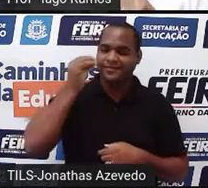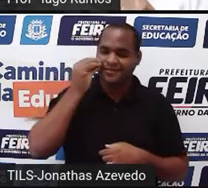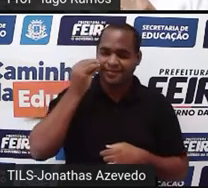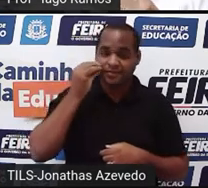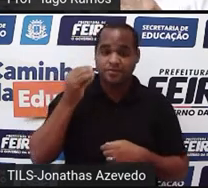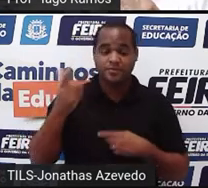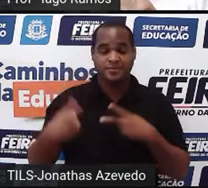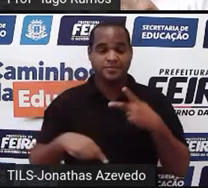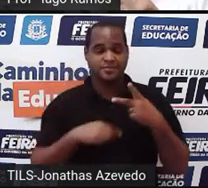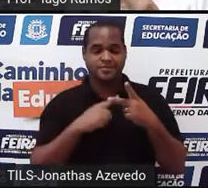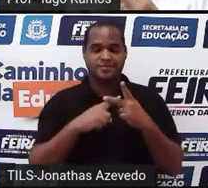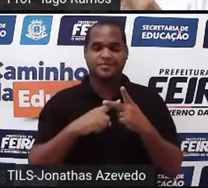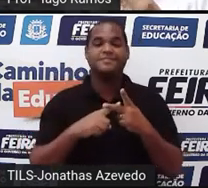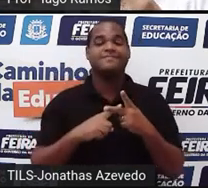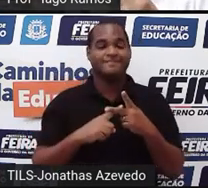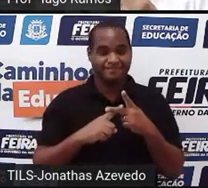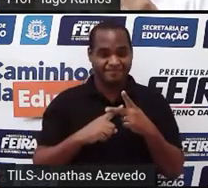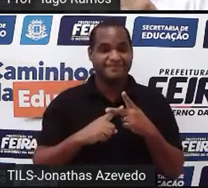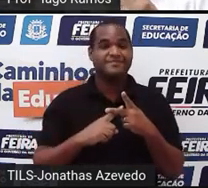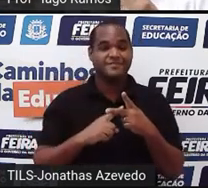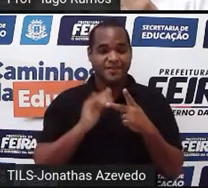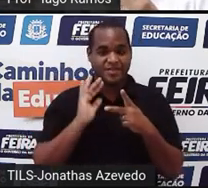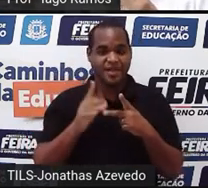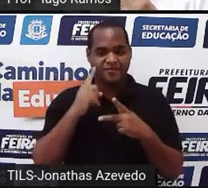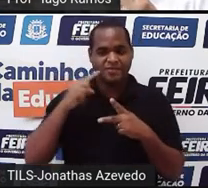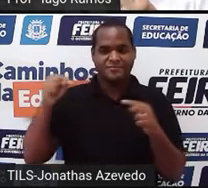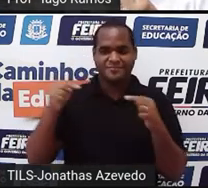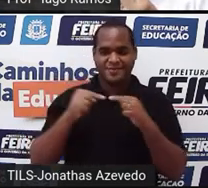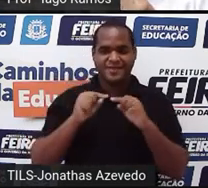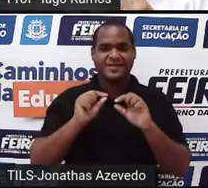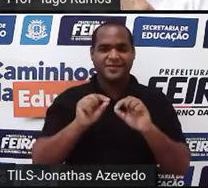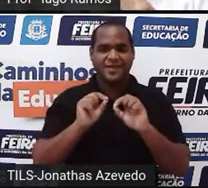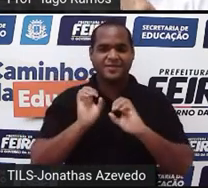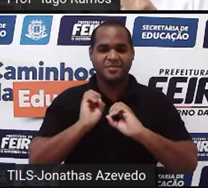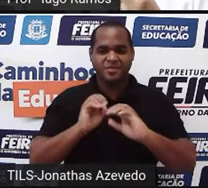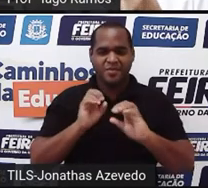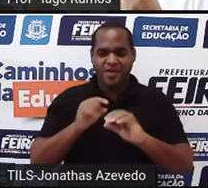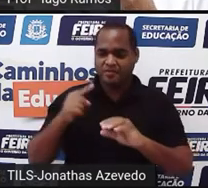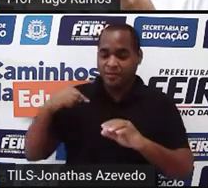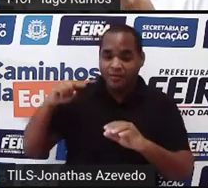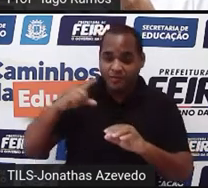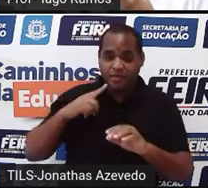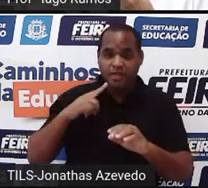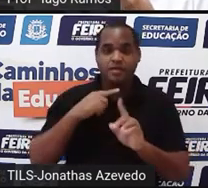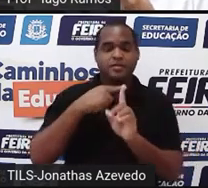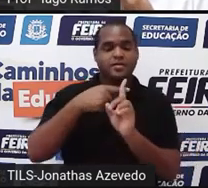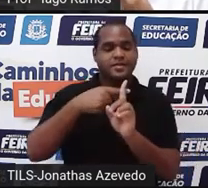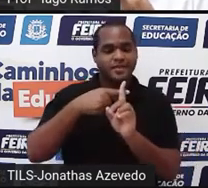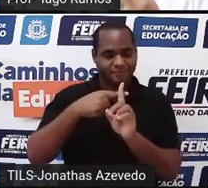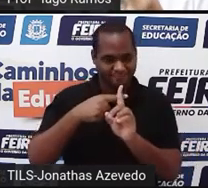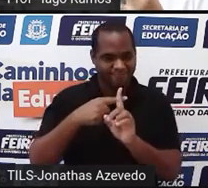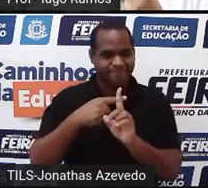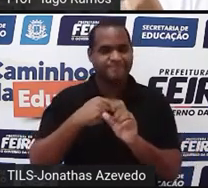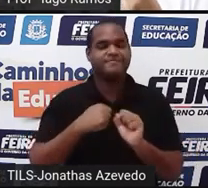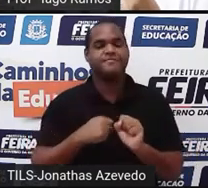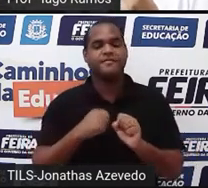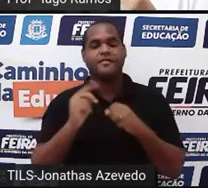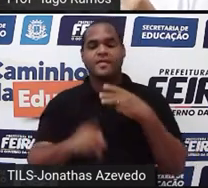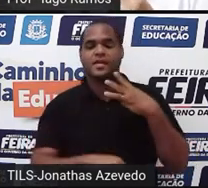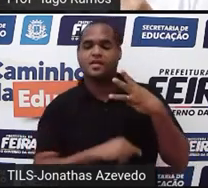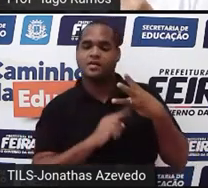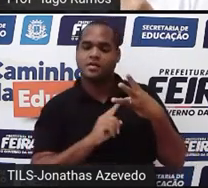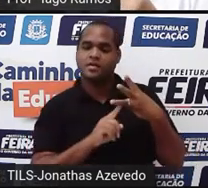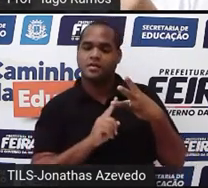O outro método que a gente já viu aqui, inclusive nessa aula também, e já está revisando, é a adição. E o